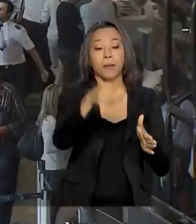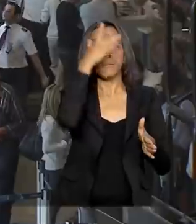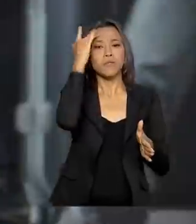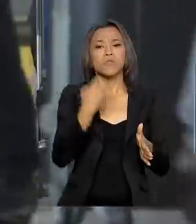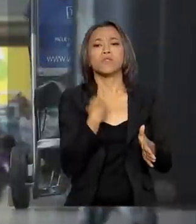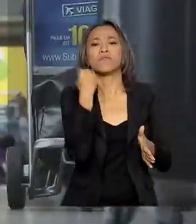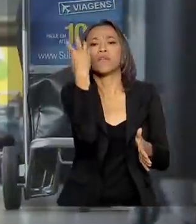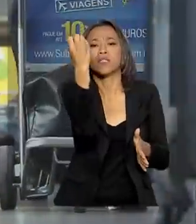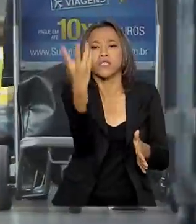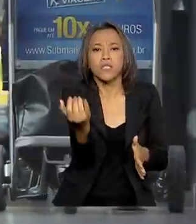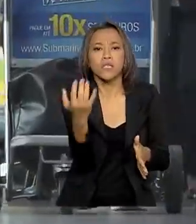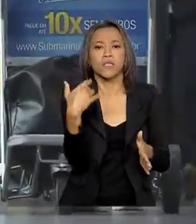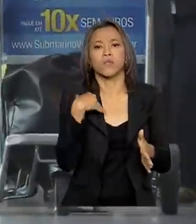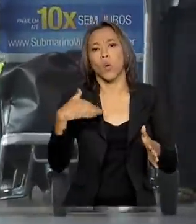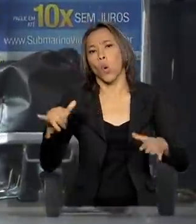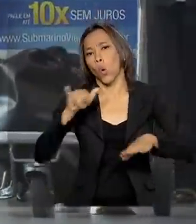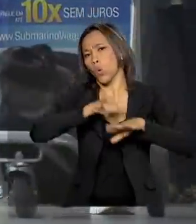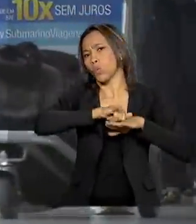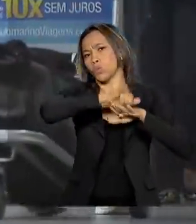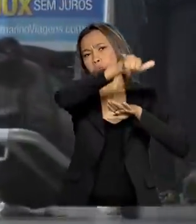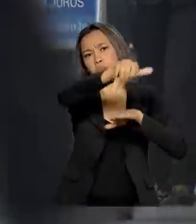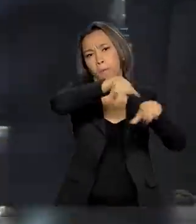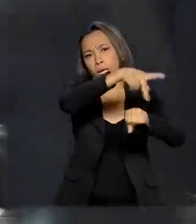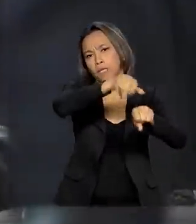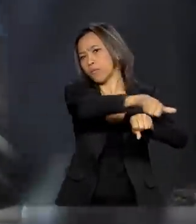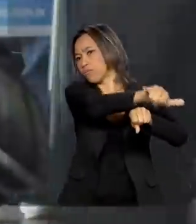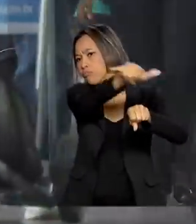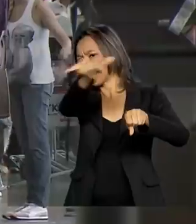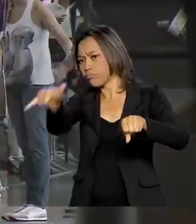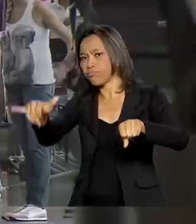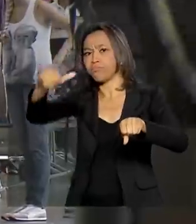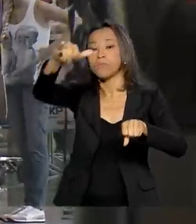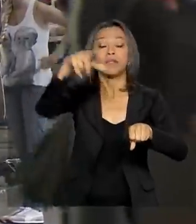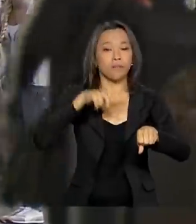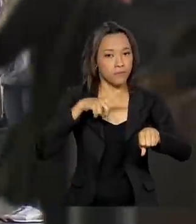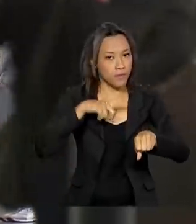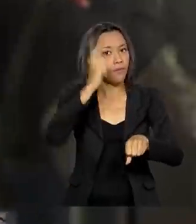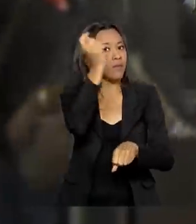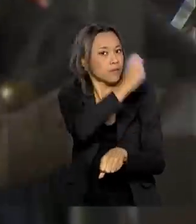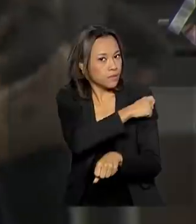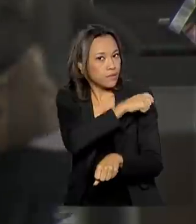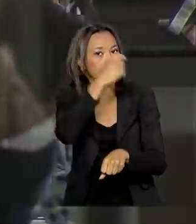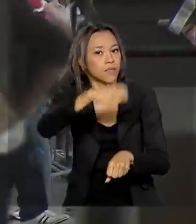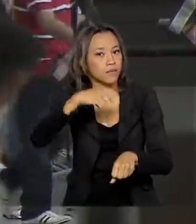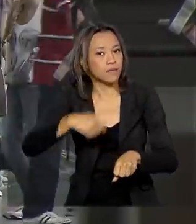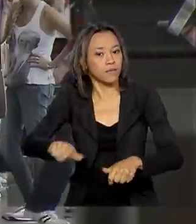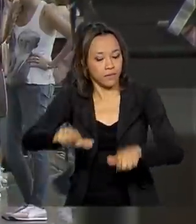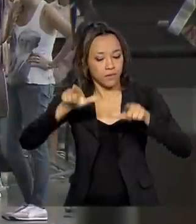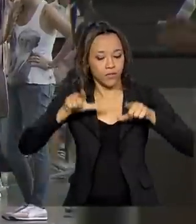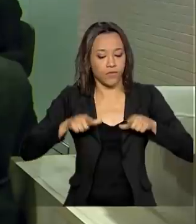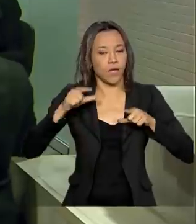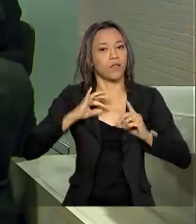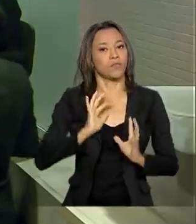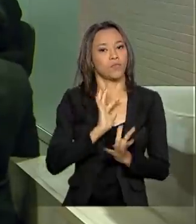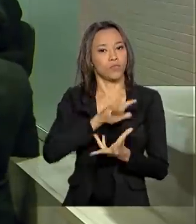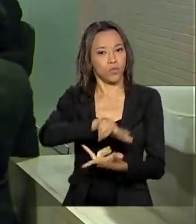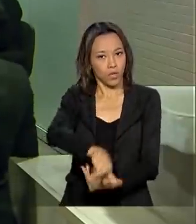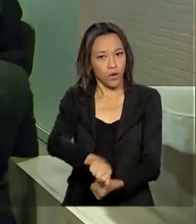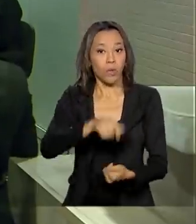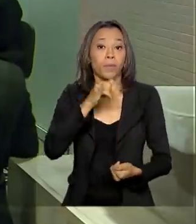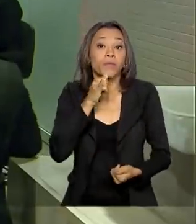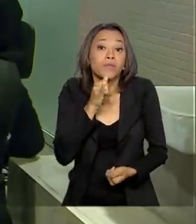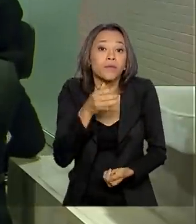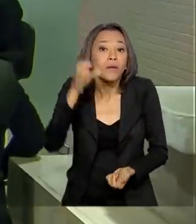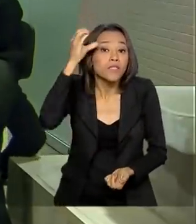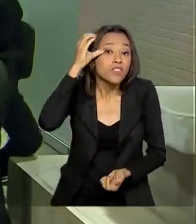destino ou conexão em países que exigem outras vacinas precisam tirar o certificado internacional. A China,